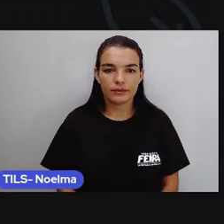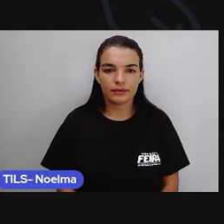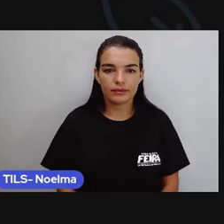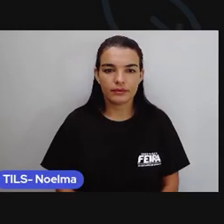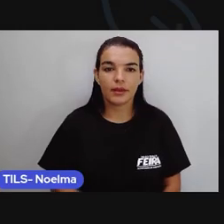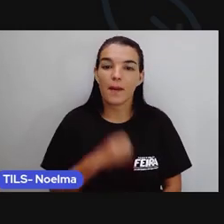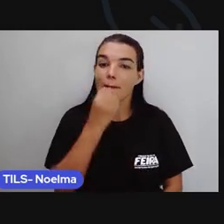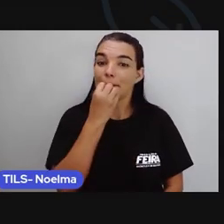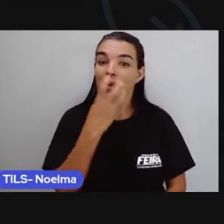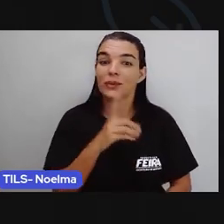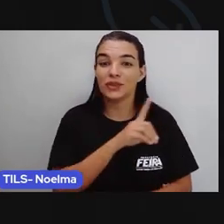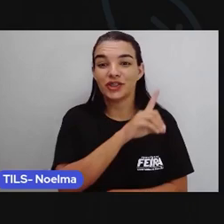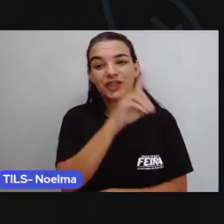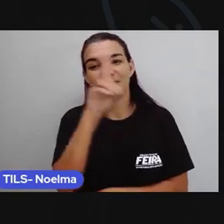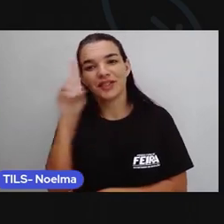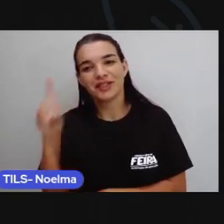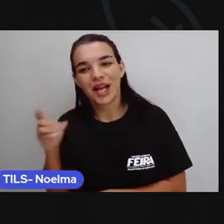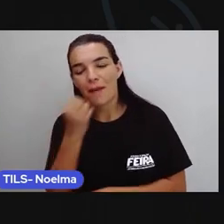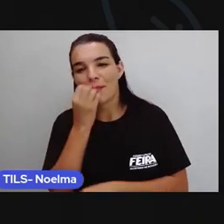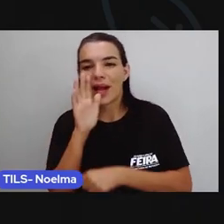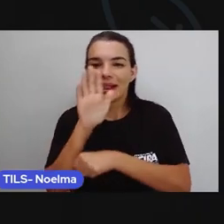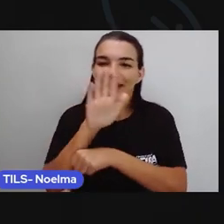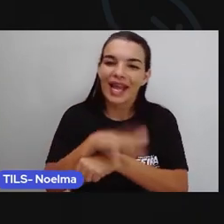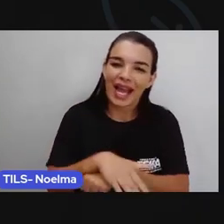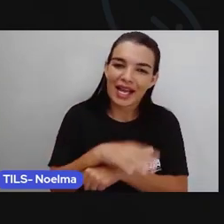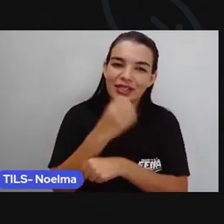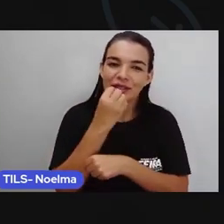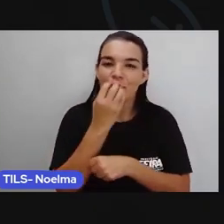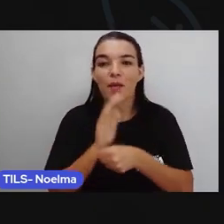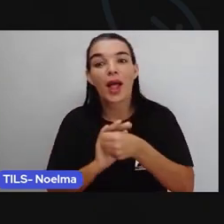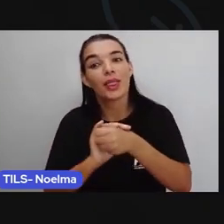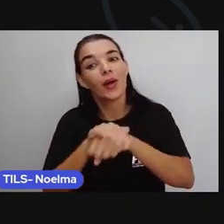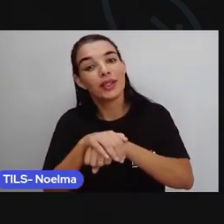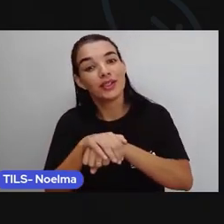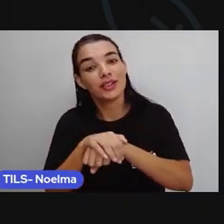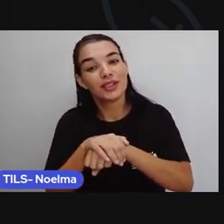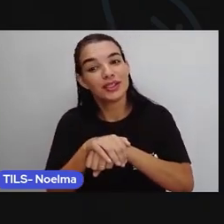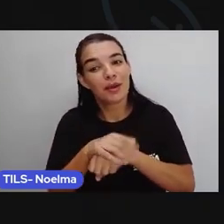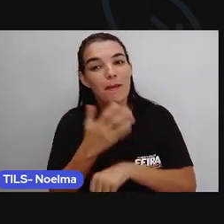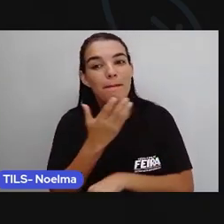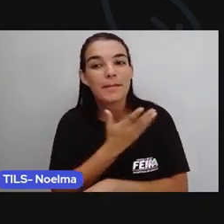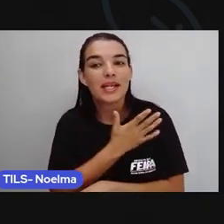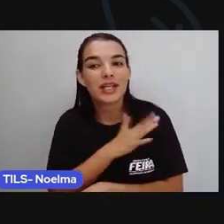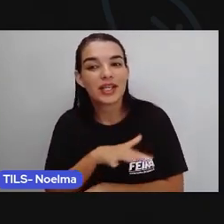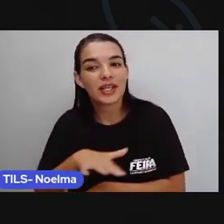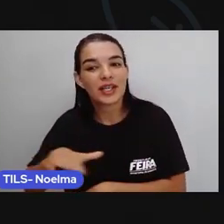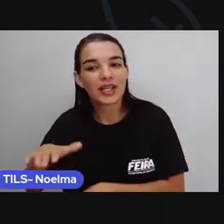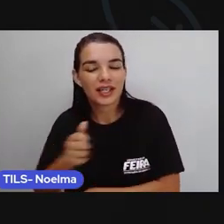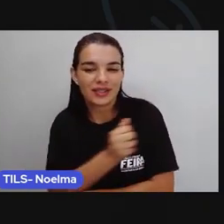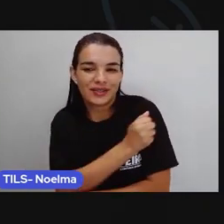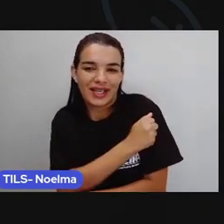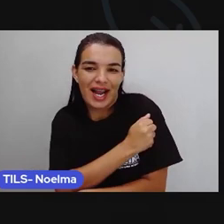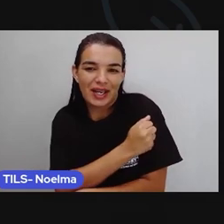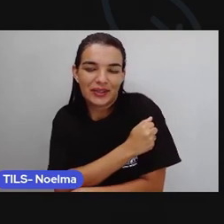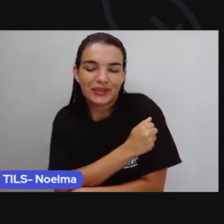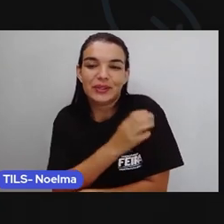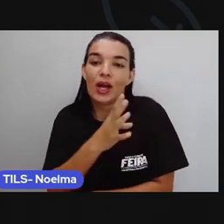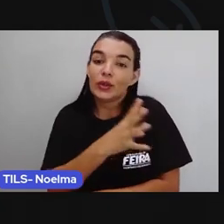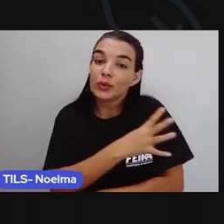Bom dia, boa tarde, boa noite, meus meninos e minhas meninas,